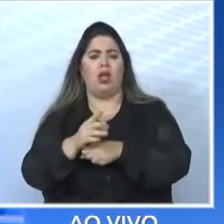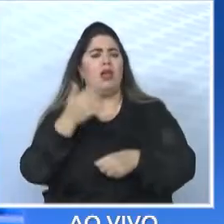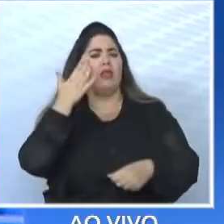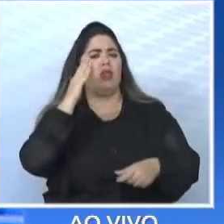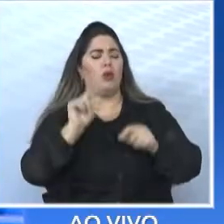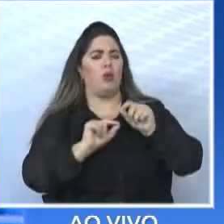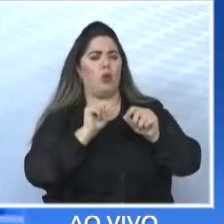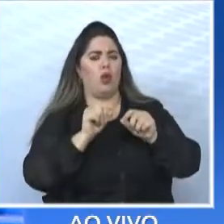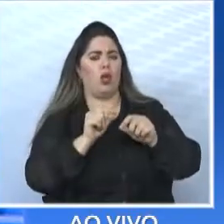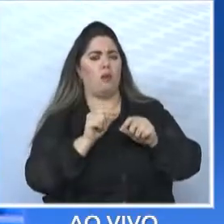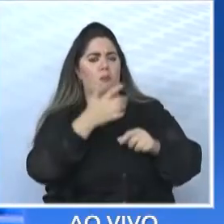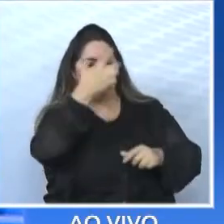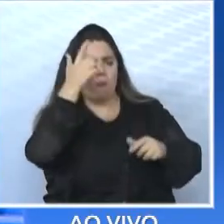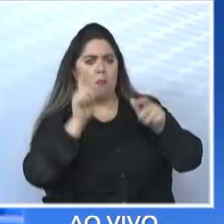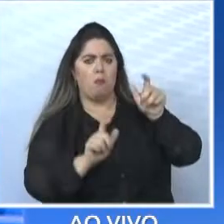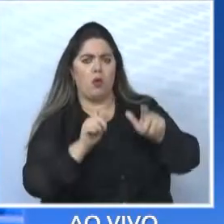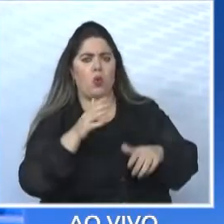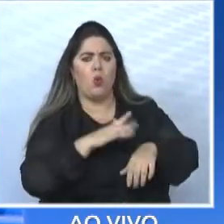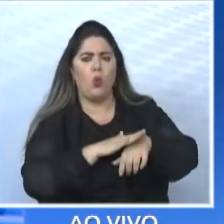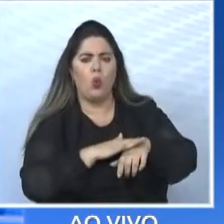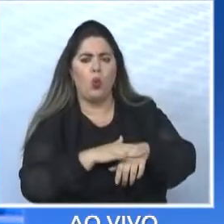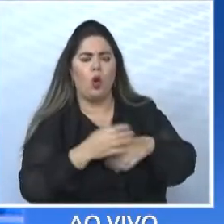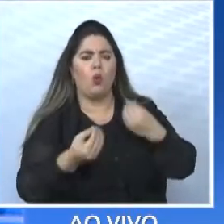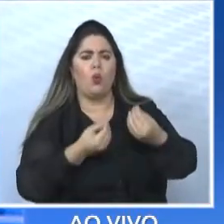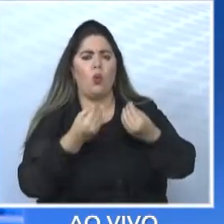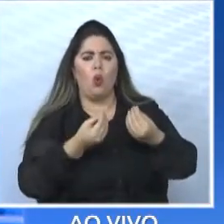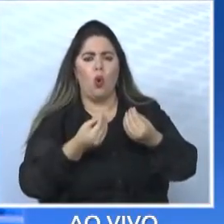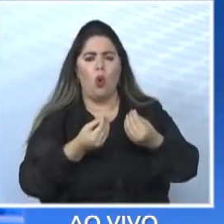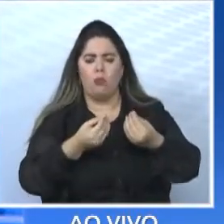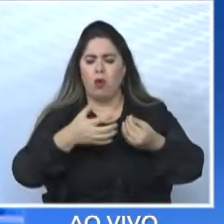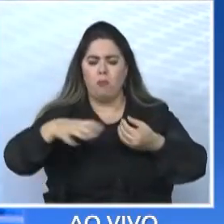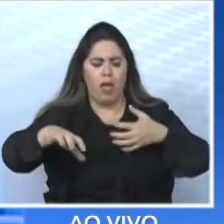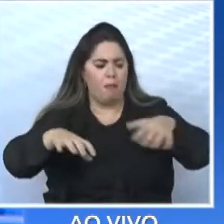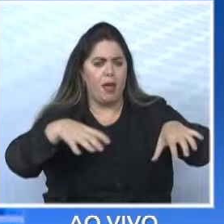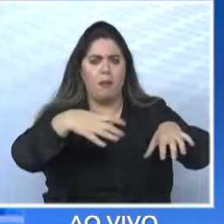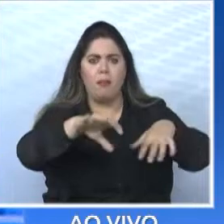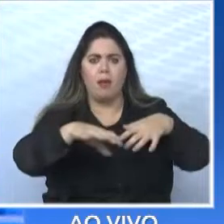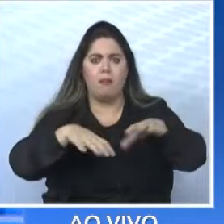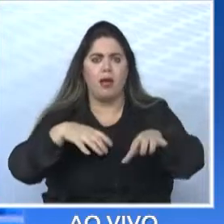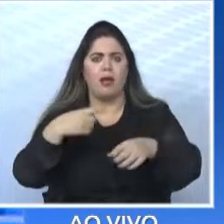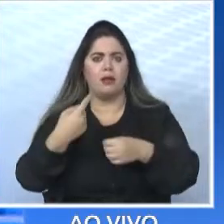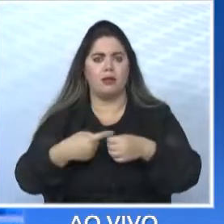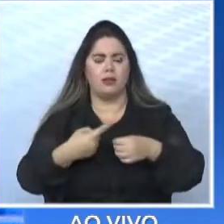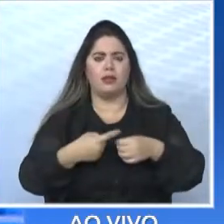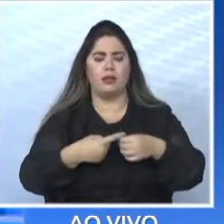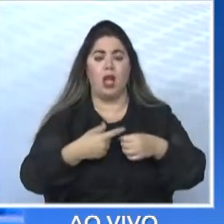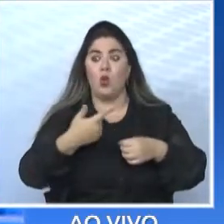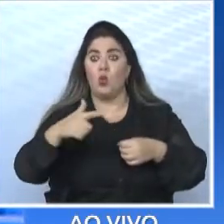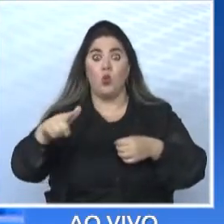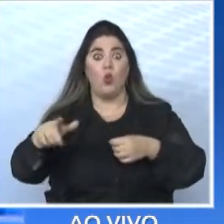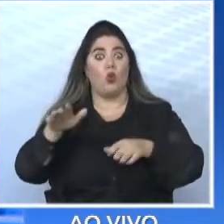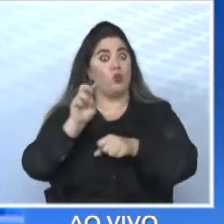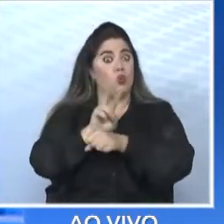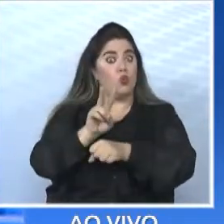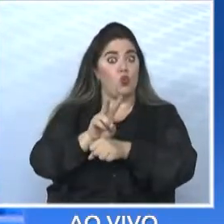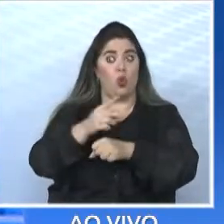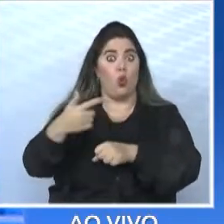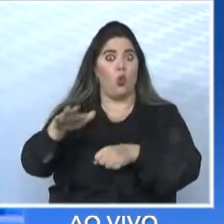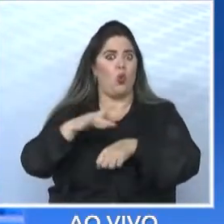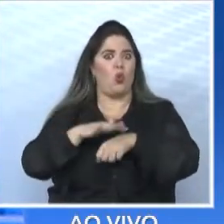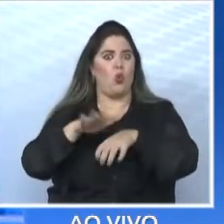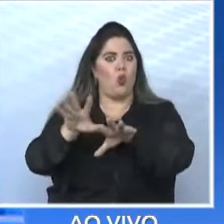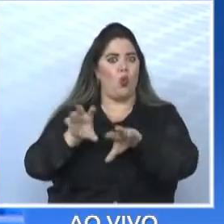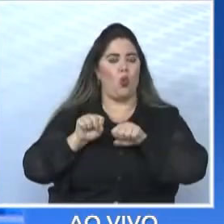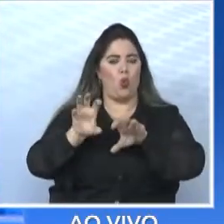doentes, onde elas estão, qual a distribuição delas na cidade, cuidar para que outras não fiquem doentes. Mas oferecer condição de tratamento para todos,